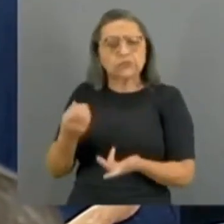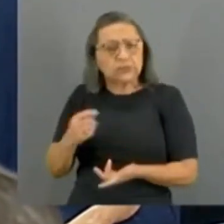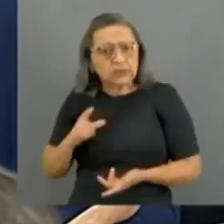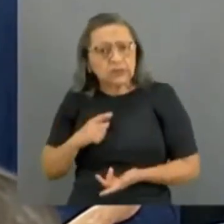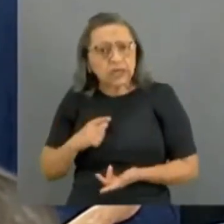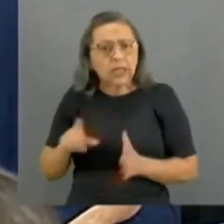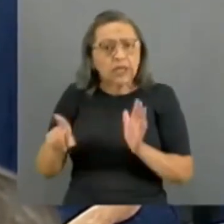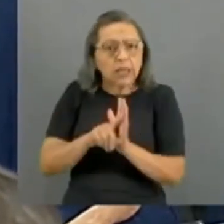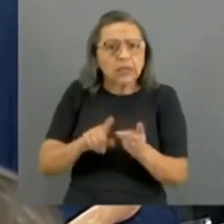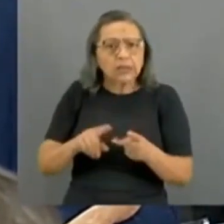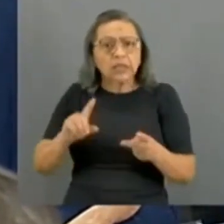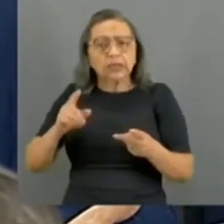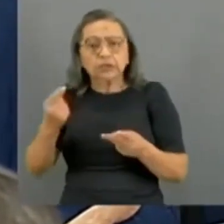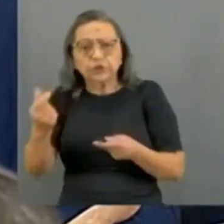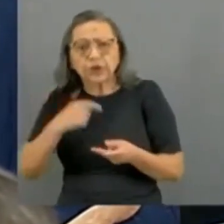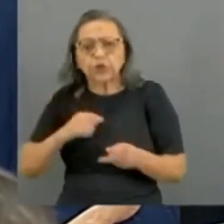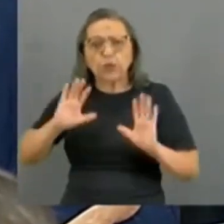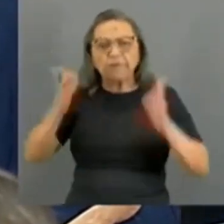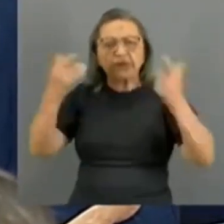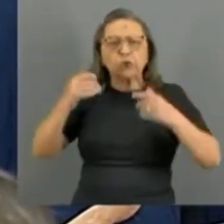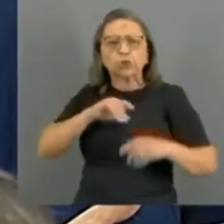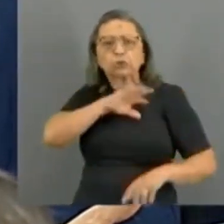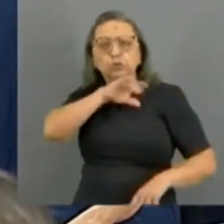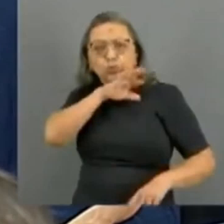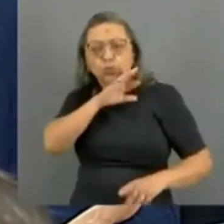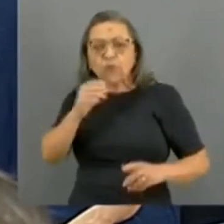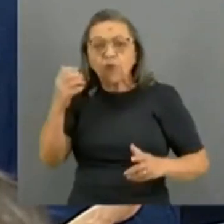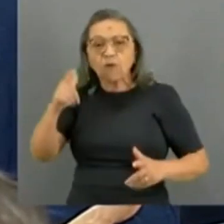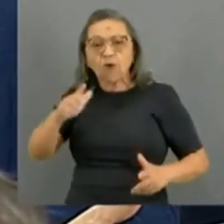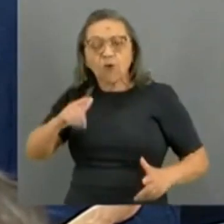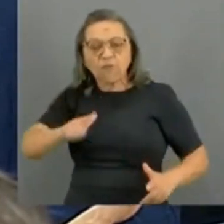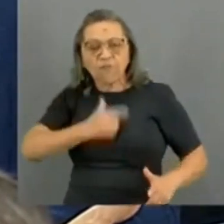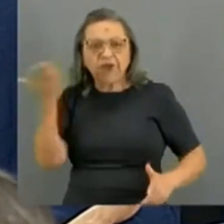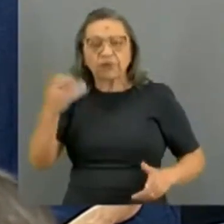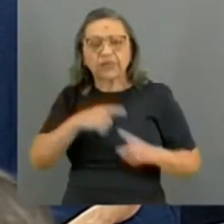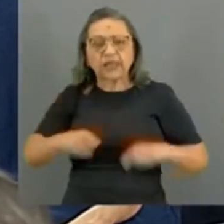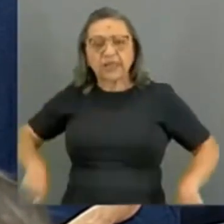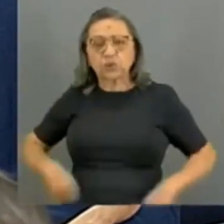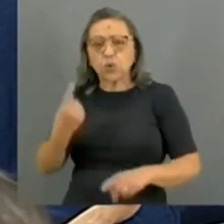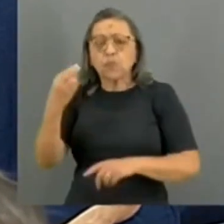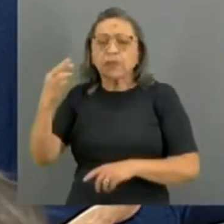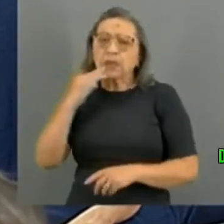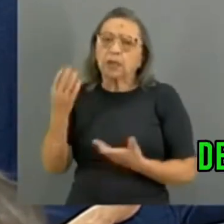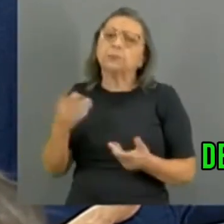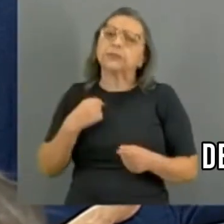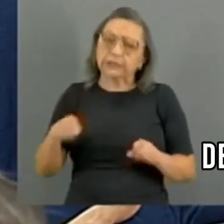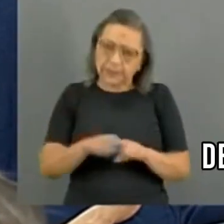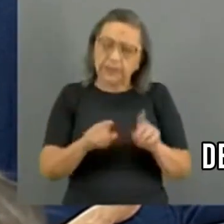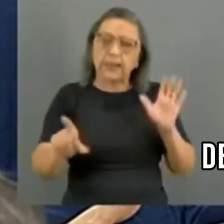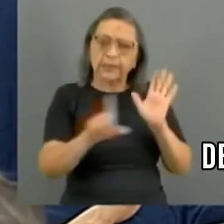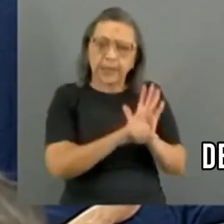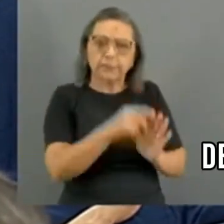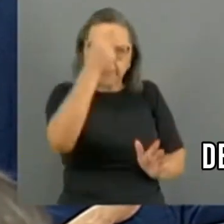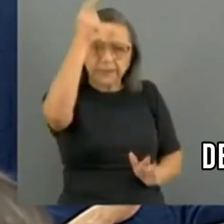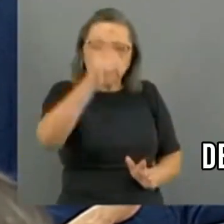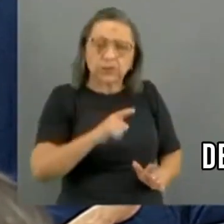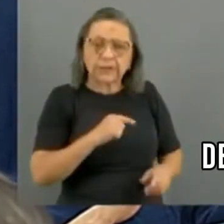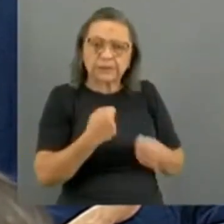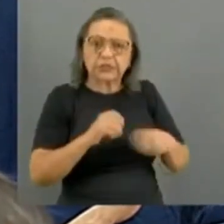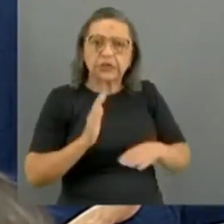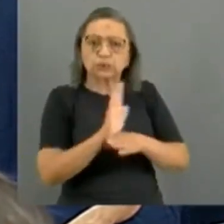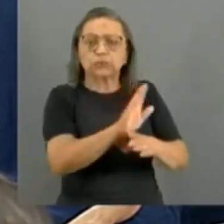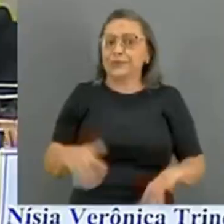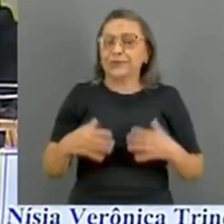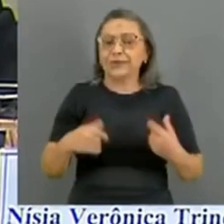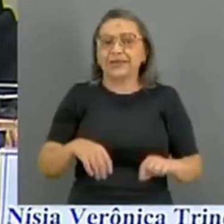se tem lei, um evento pouco daquele que gastou um milhão de reais, tem que ter lei e tem que ter recurso para um cidadão brasileiro desse, que está precisando de amparo lá nos Estados